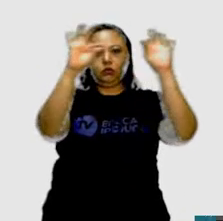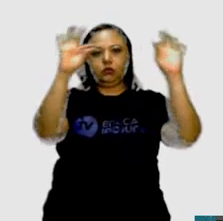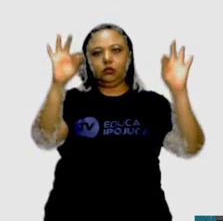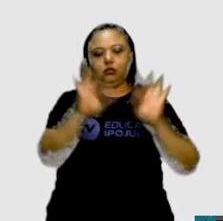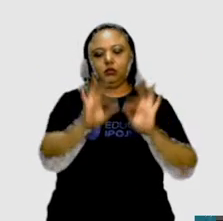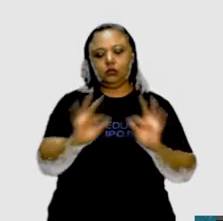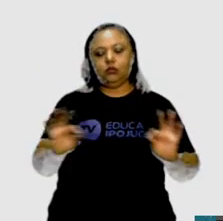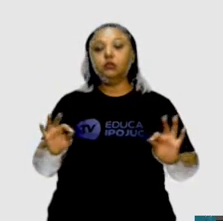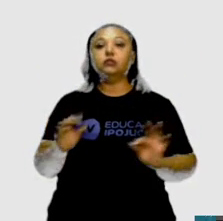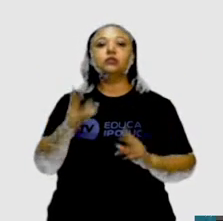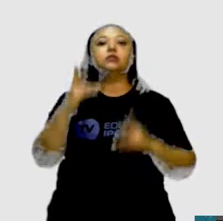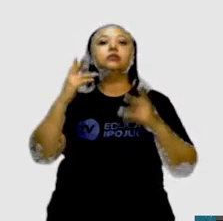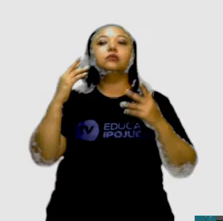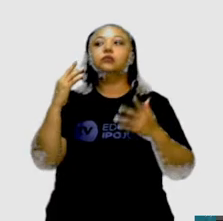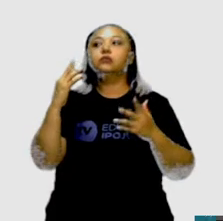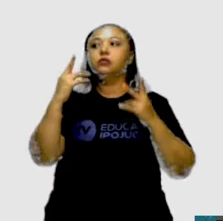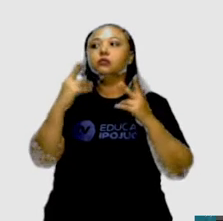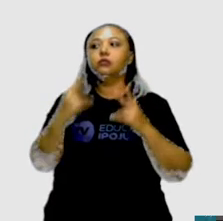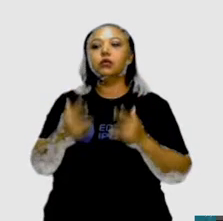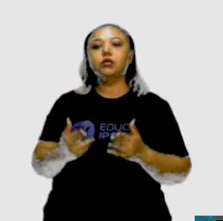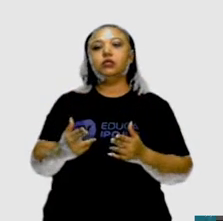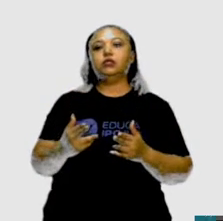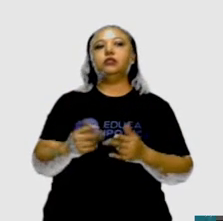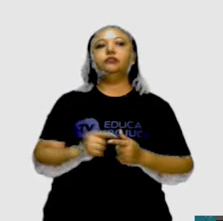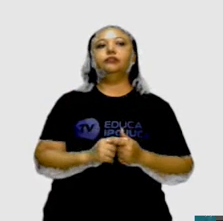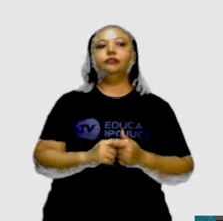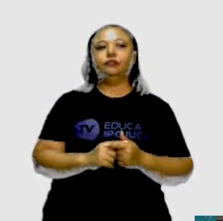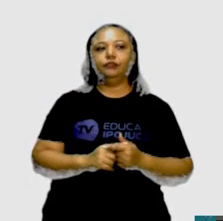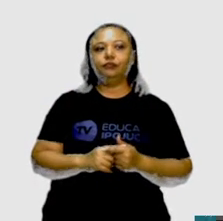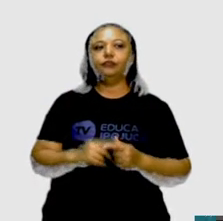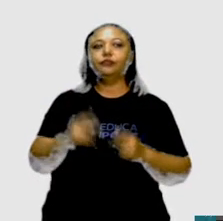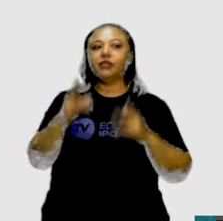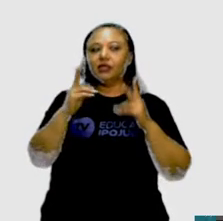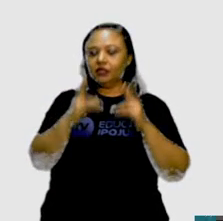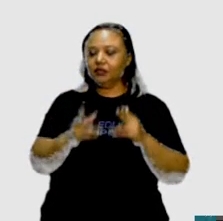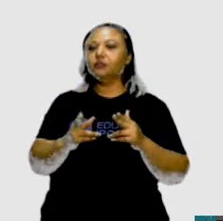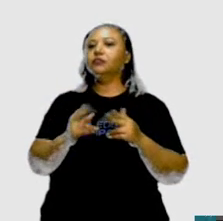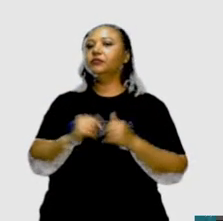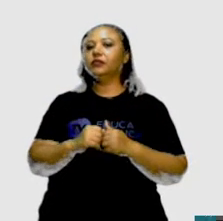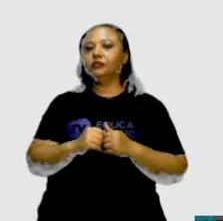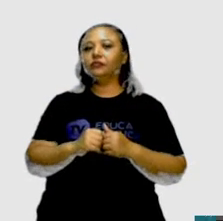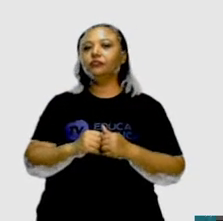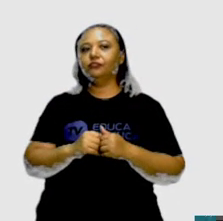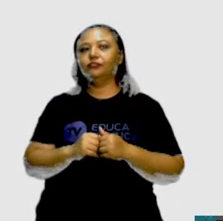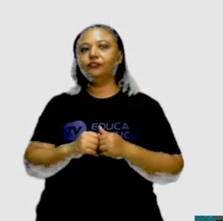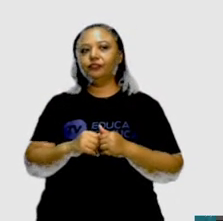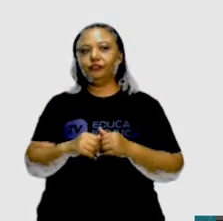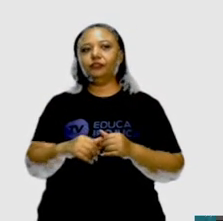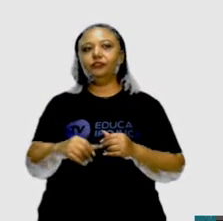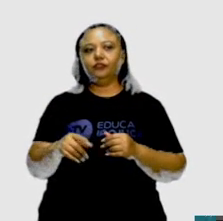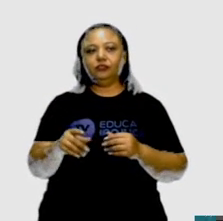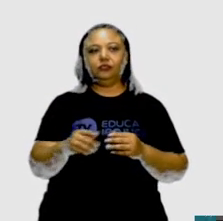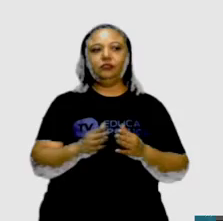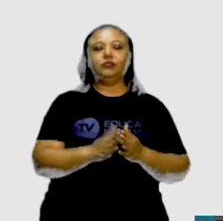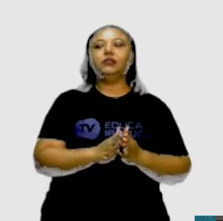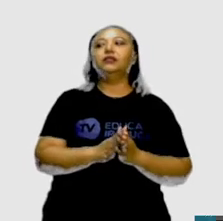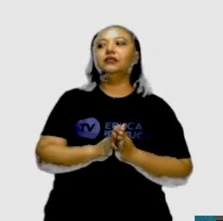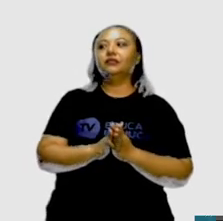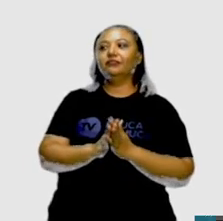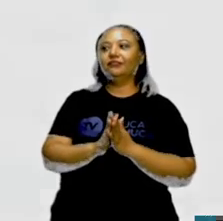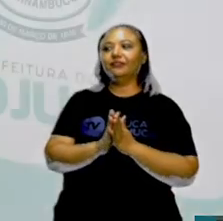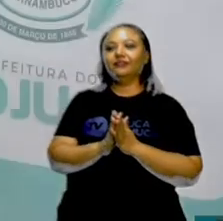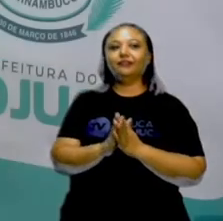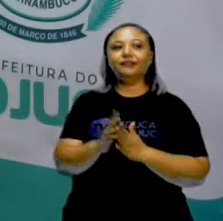ser um retângulo, pelo menos nós podemos afirmar aqui que parecem ser paralelogramos,